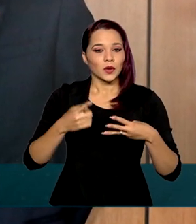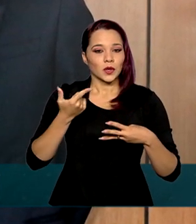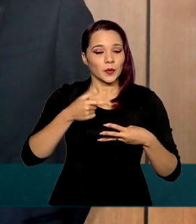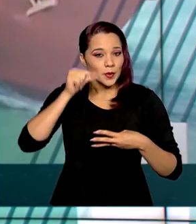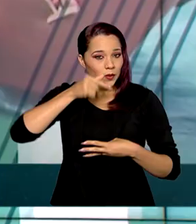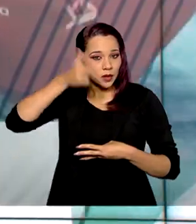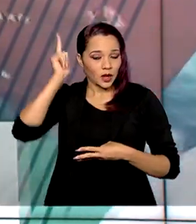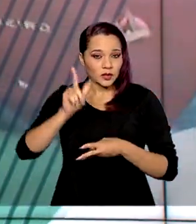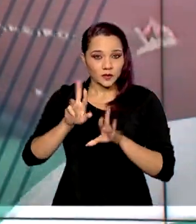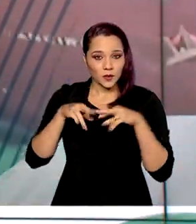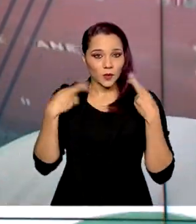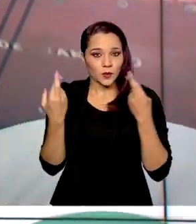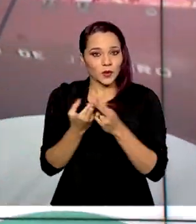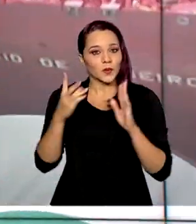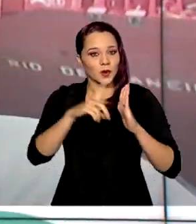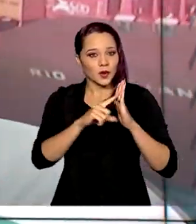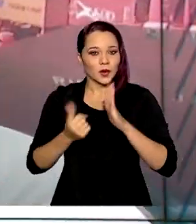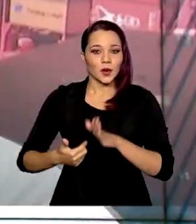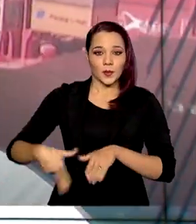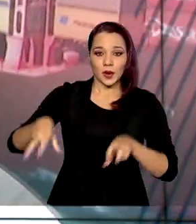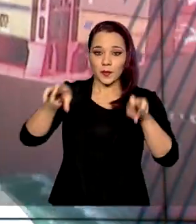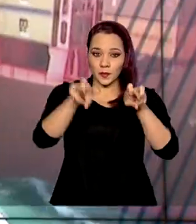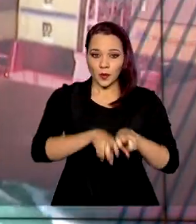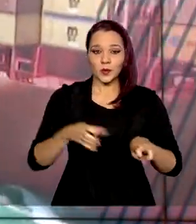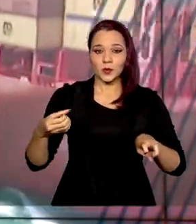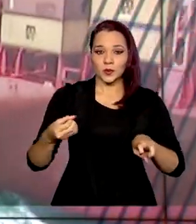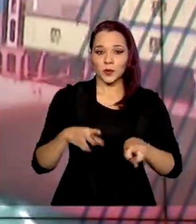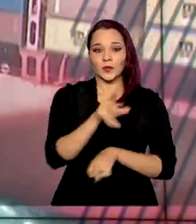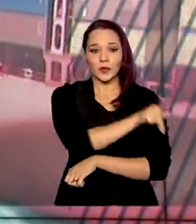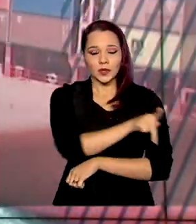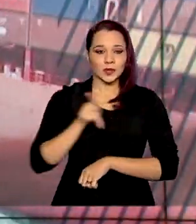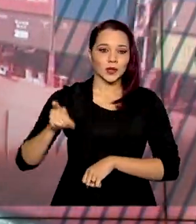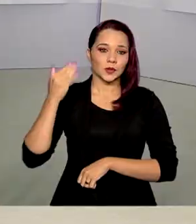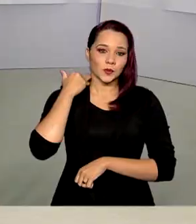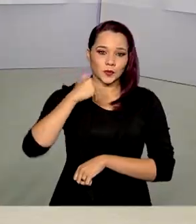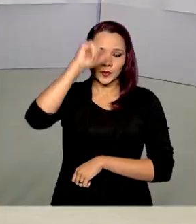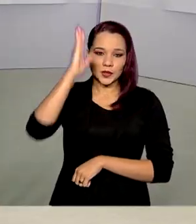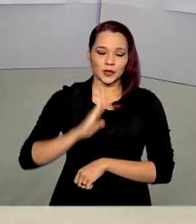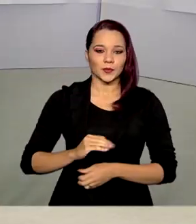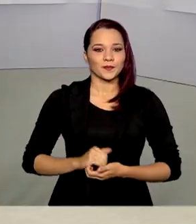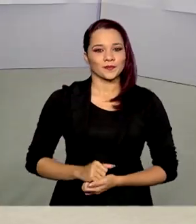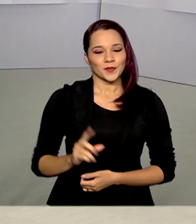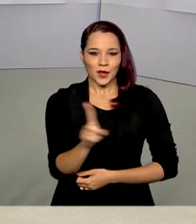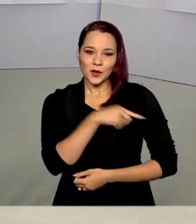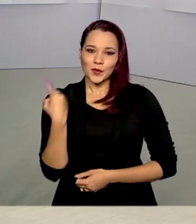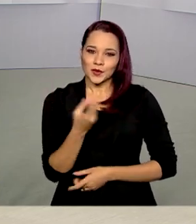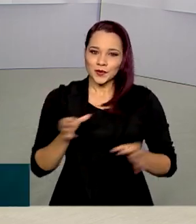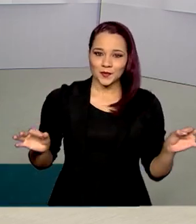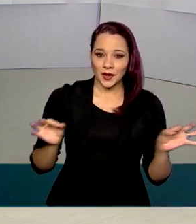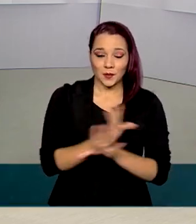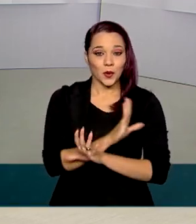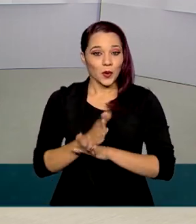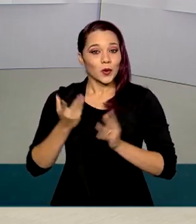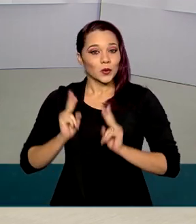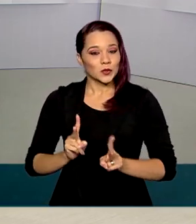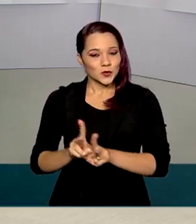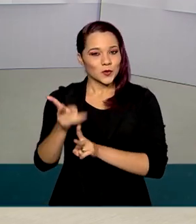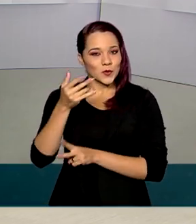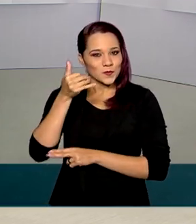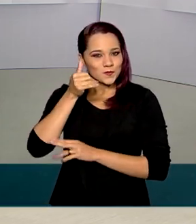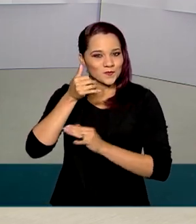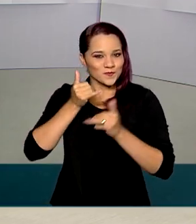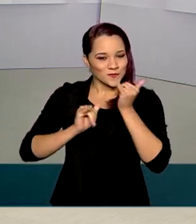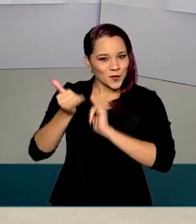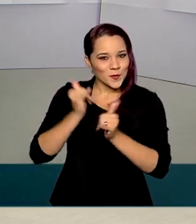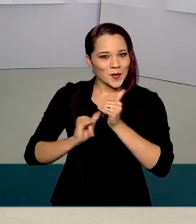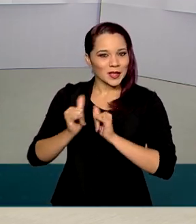no Palácio do Planalto para a posse do novo presidente do Banco do Brasil. O governo agora fica por aqui. Continue bem informado seguindo